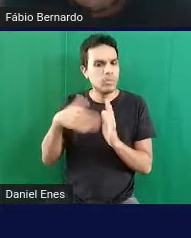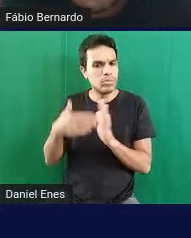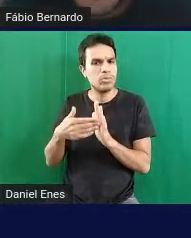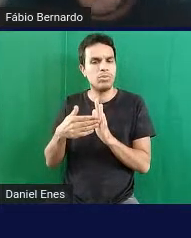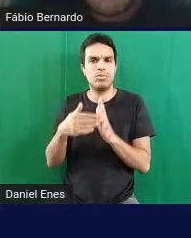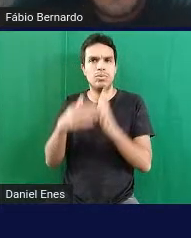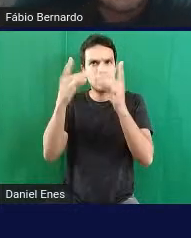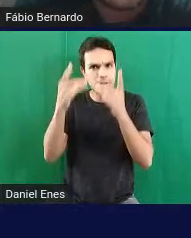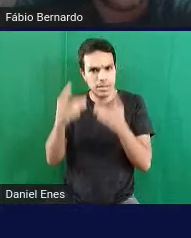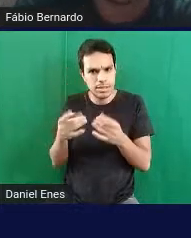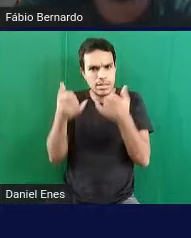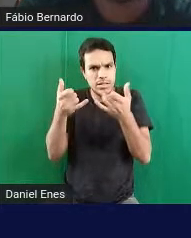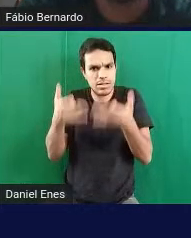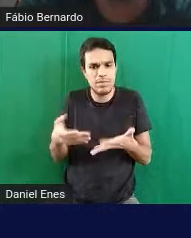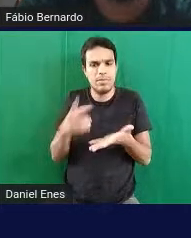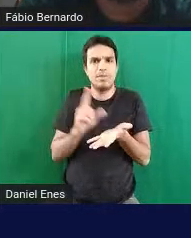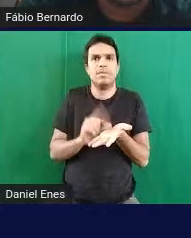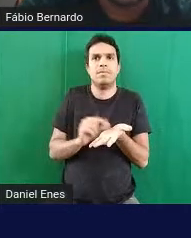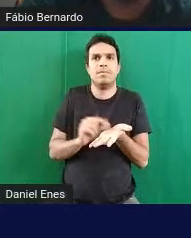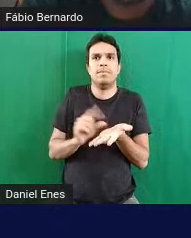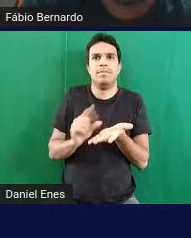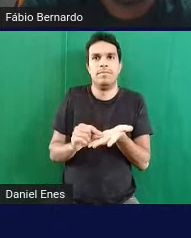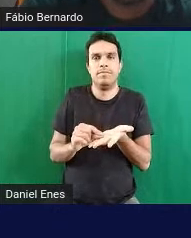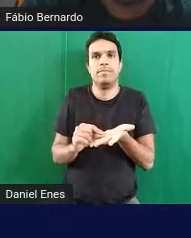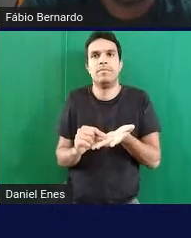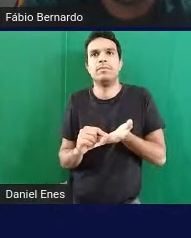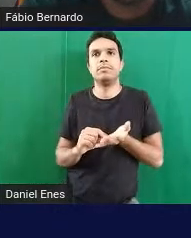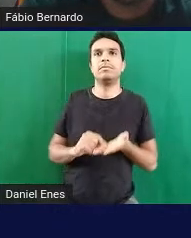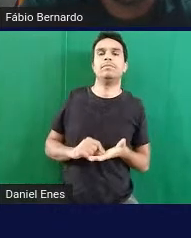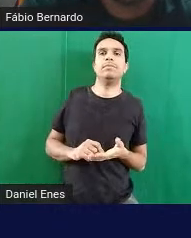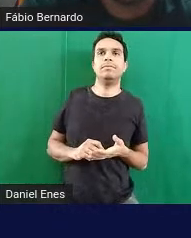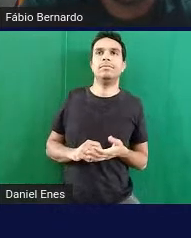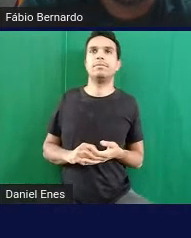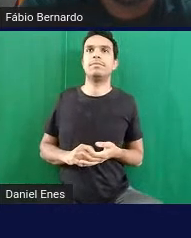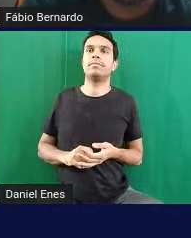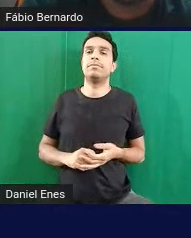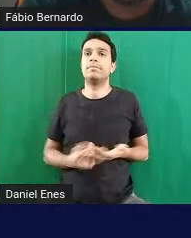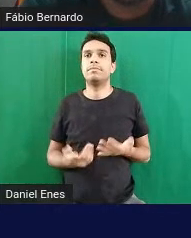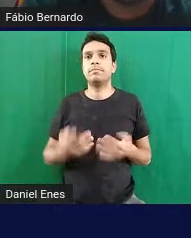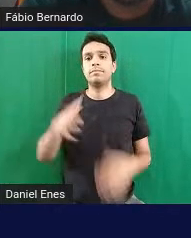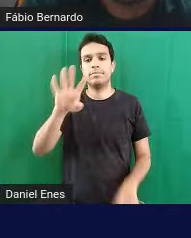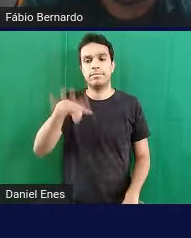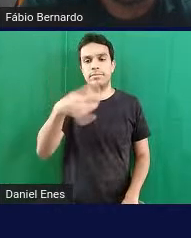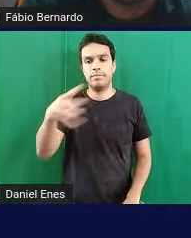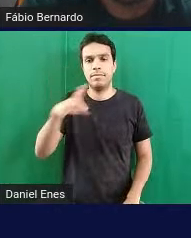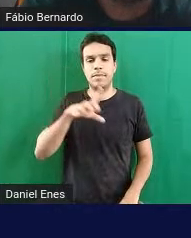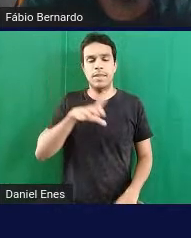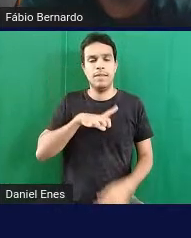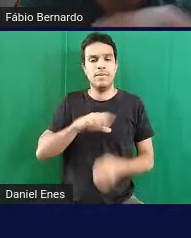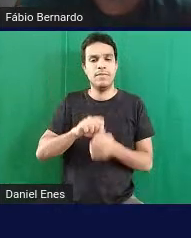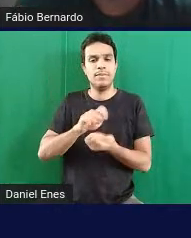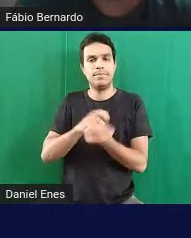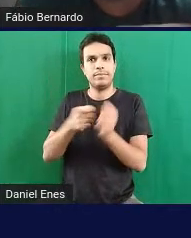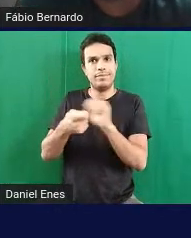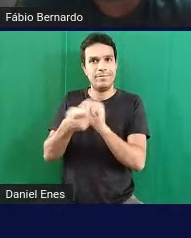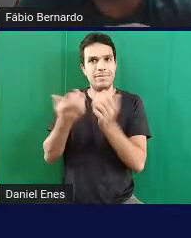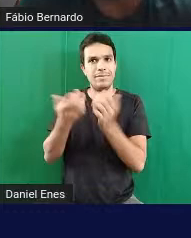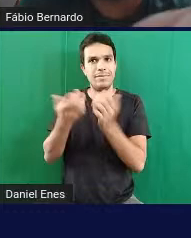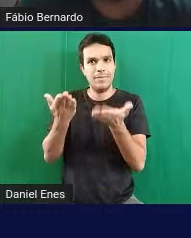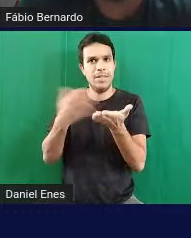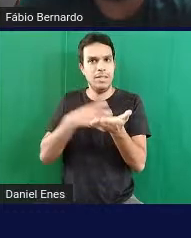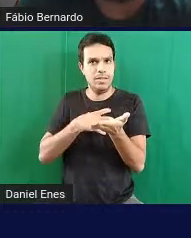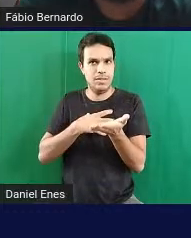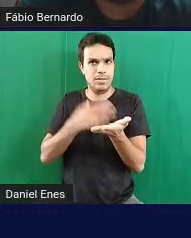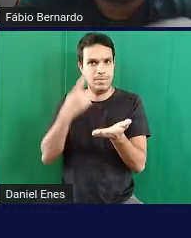nesse artigo que tem referência aí embaixo tá bom então a tabela vai ficar adaptada dessa forma então vai